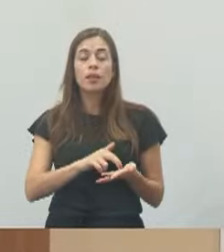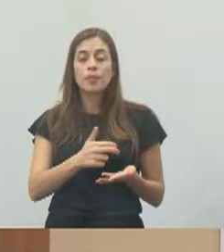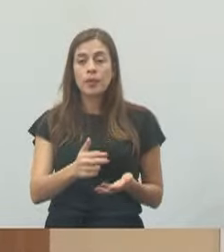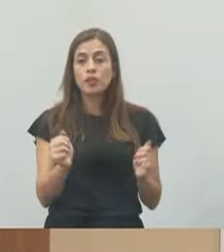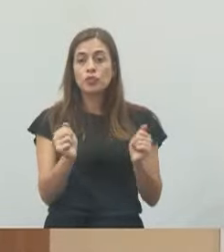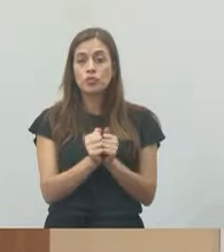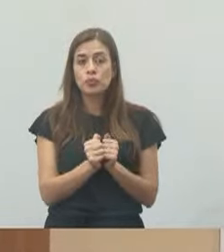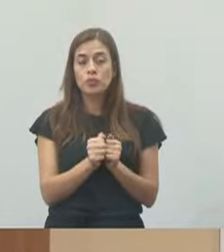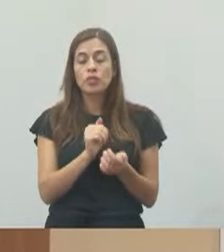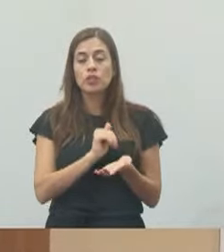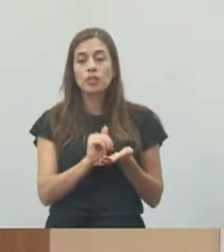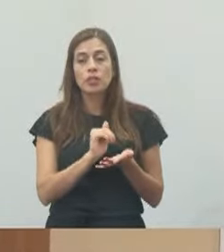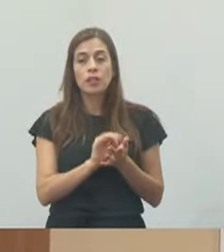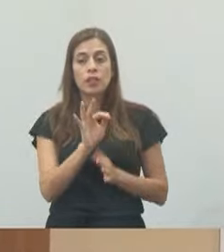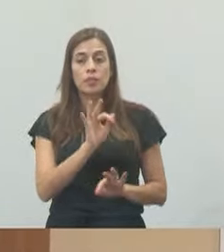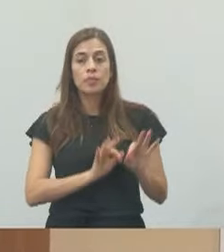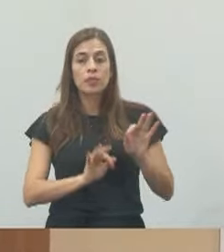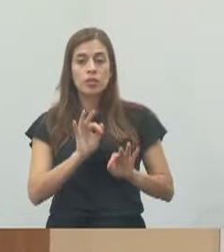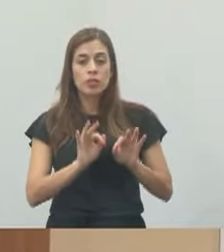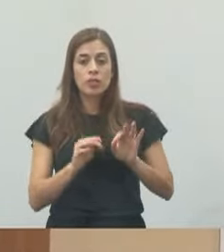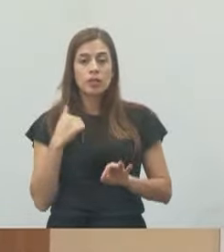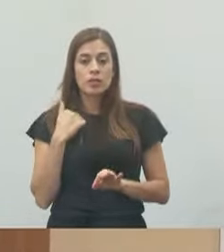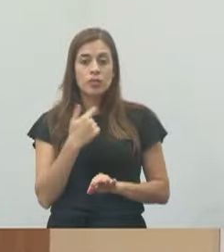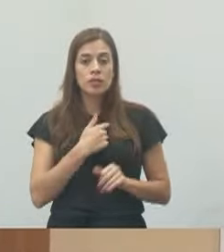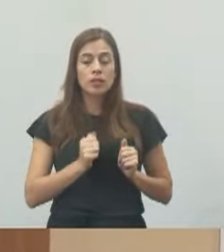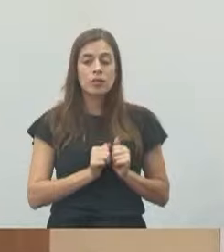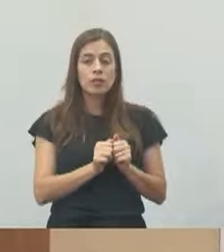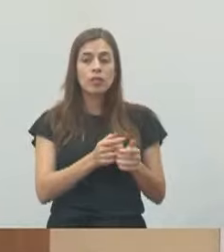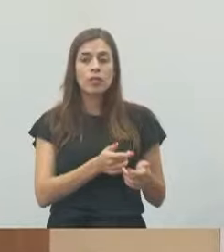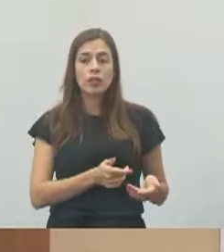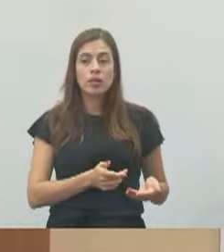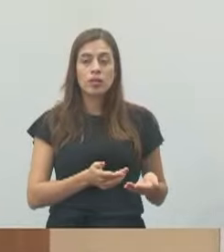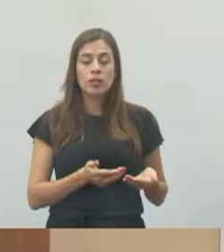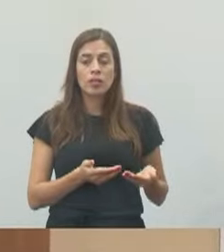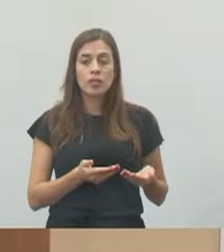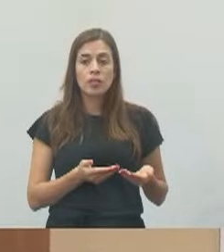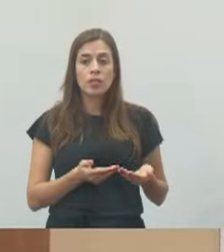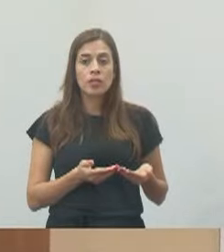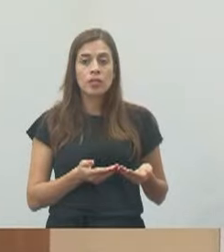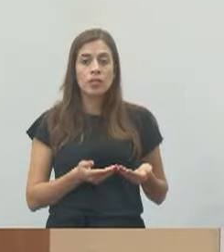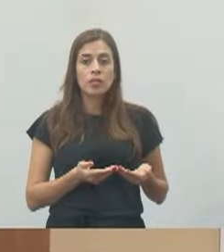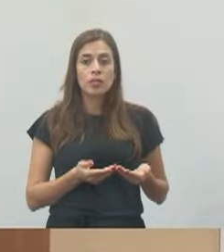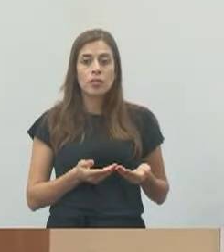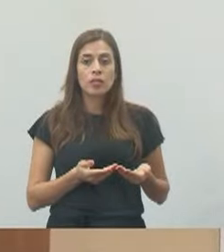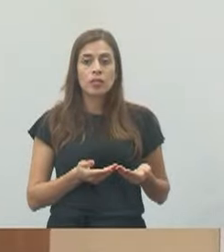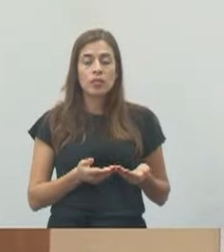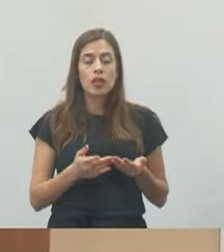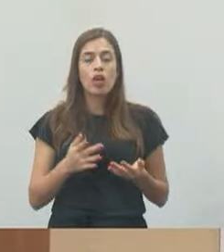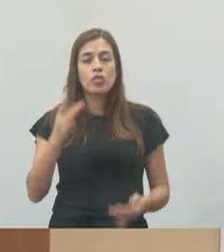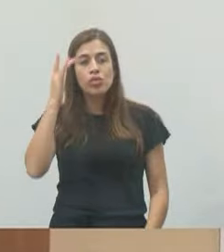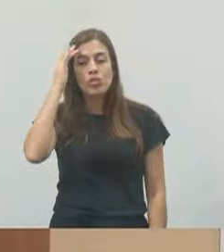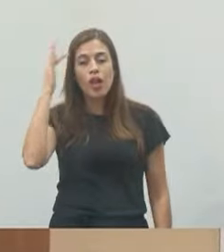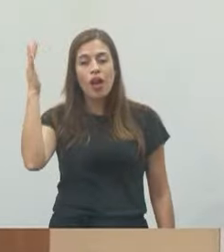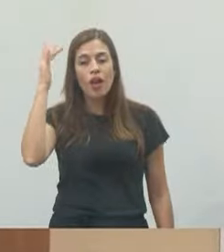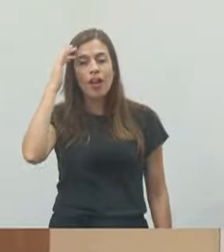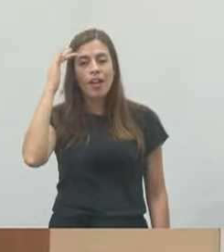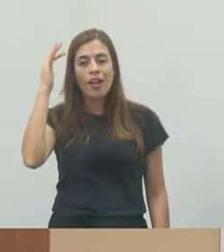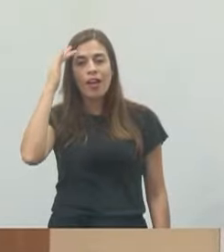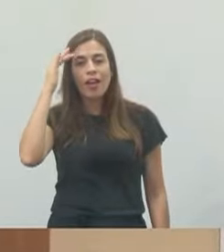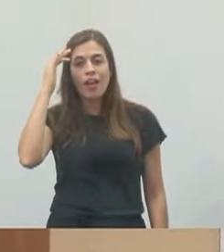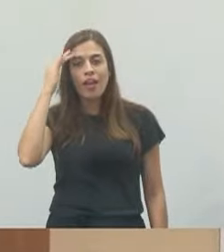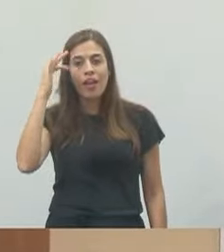Planejamento, estaremos entregando a tão sonhada